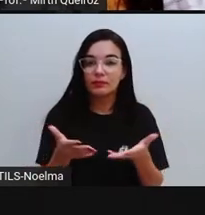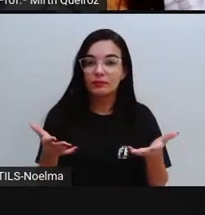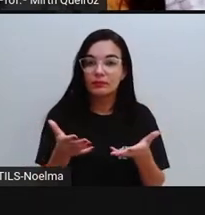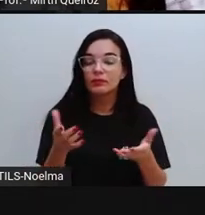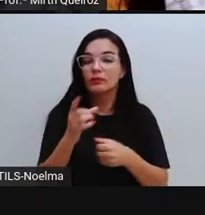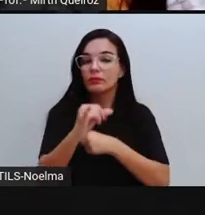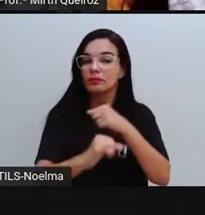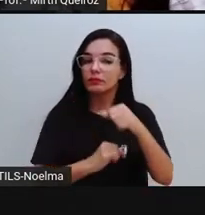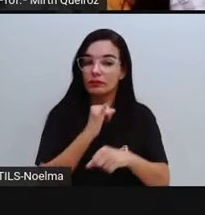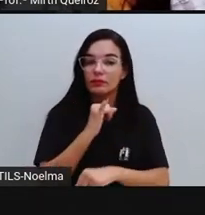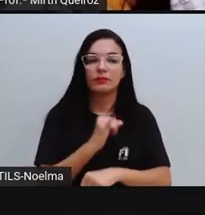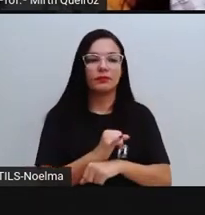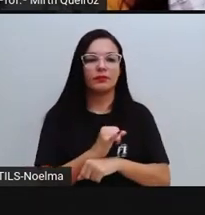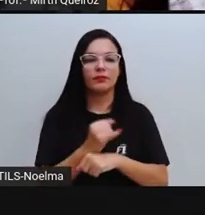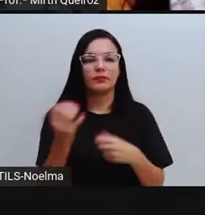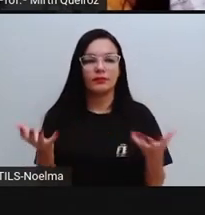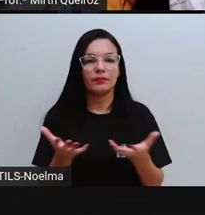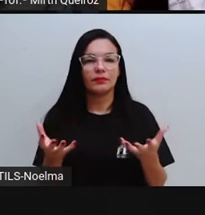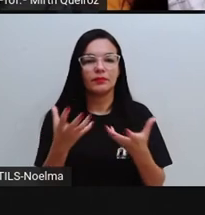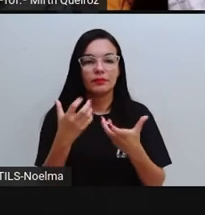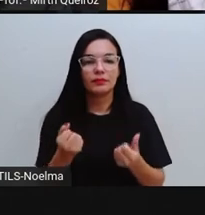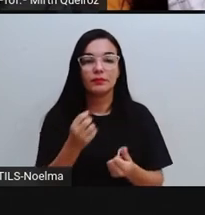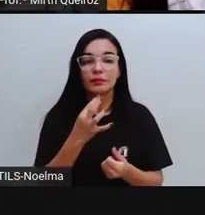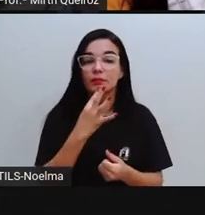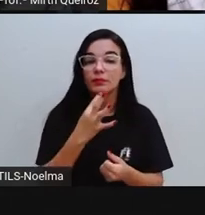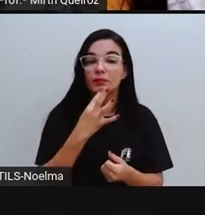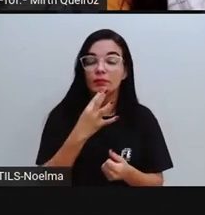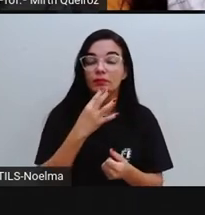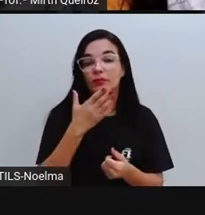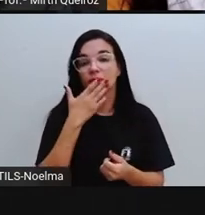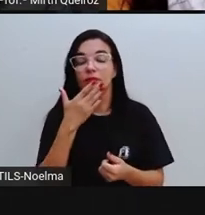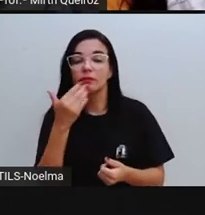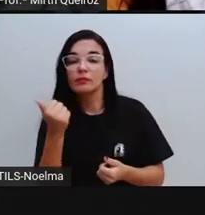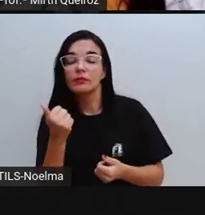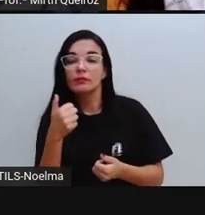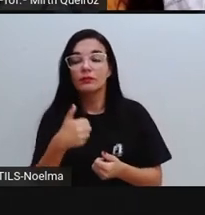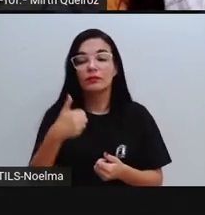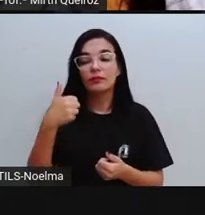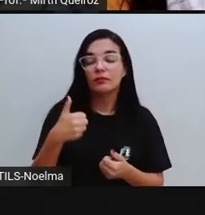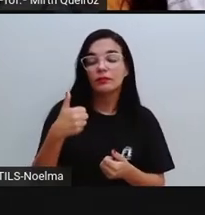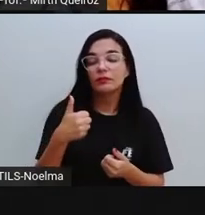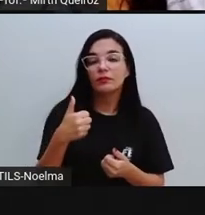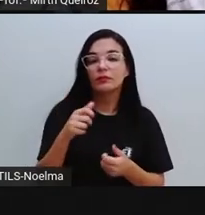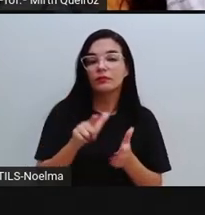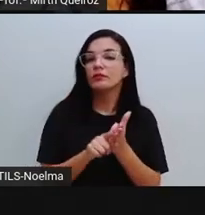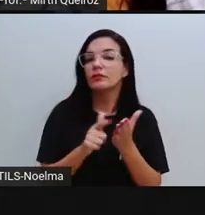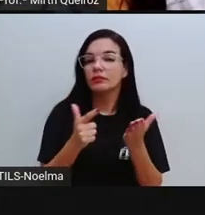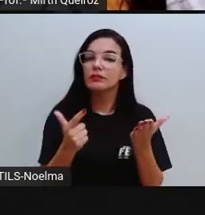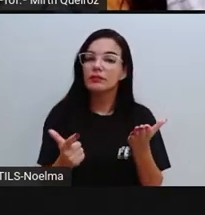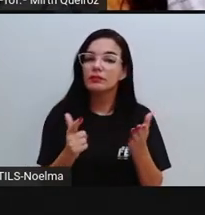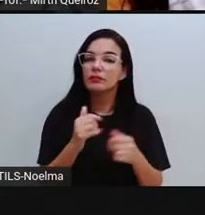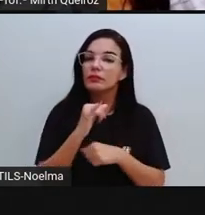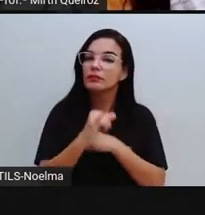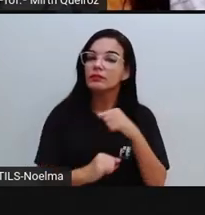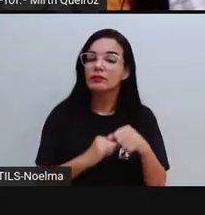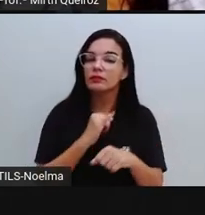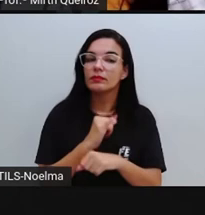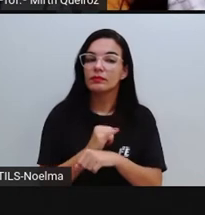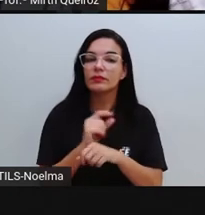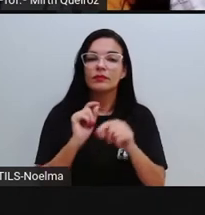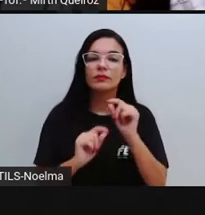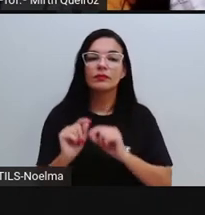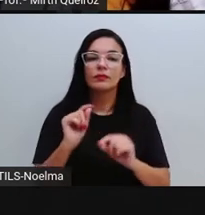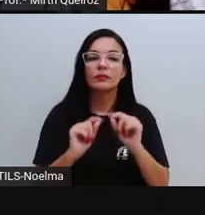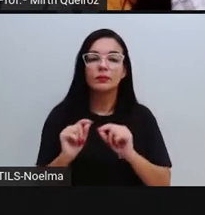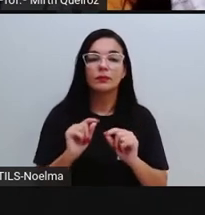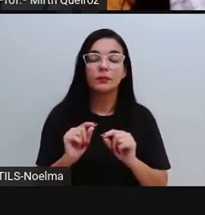e vamos conhecer quais as vantagens desse jornal digital e o que